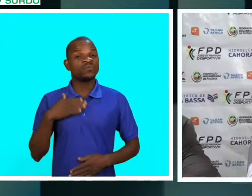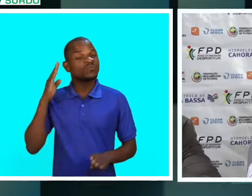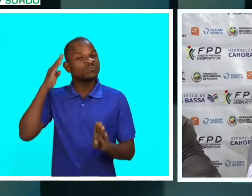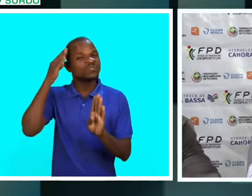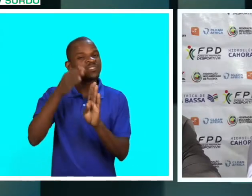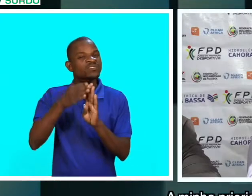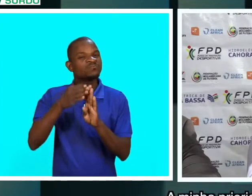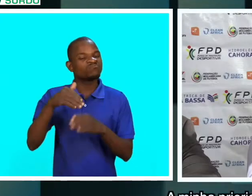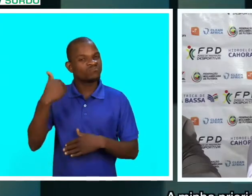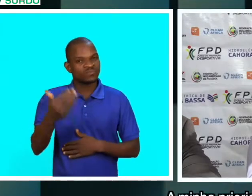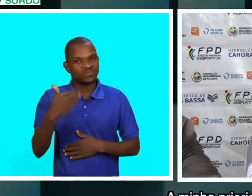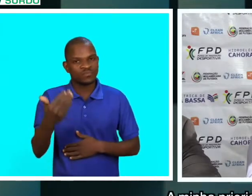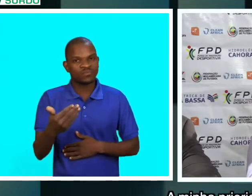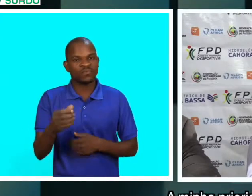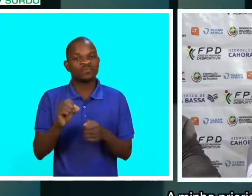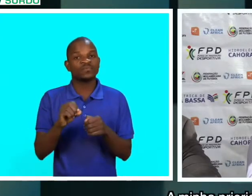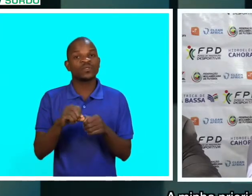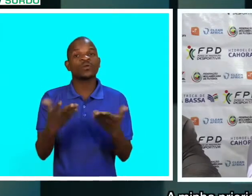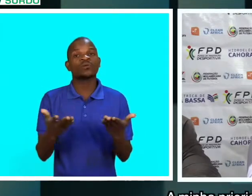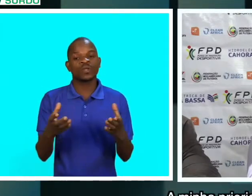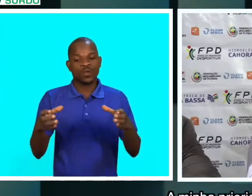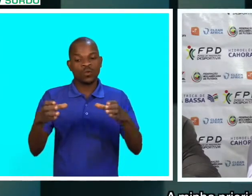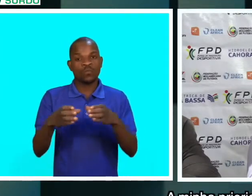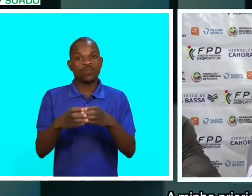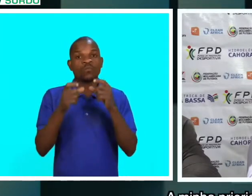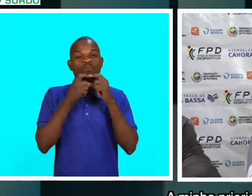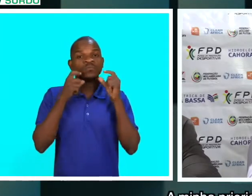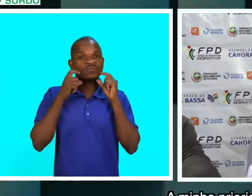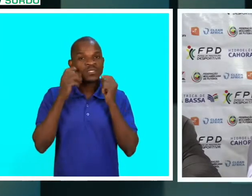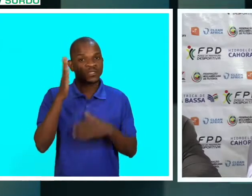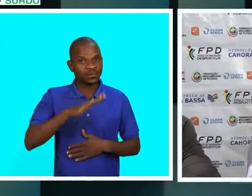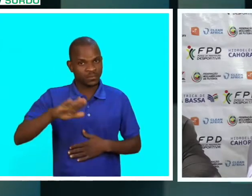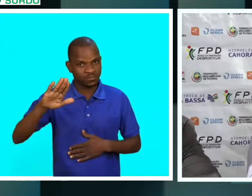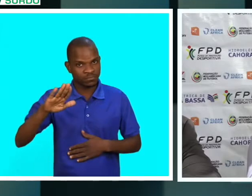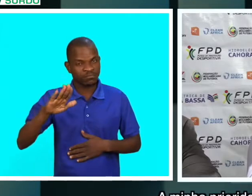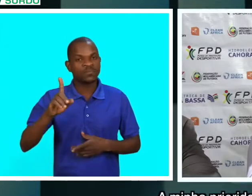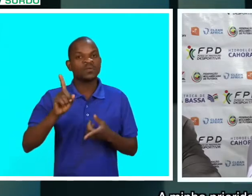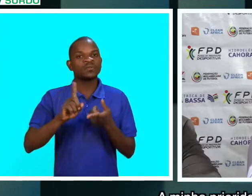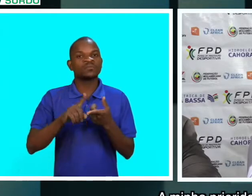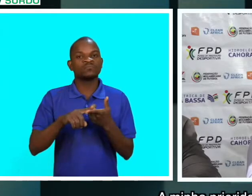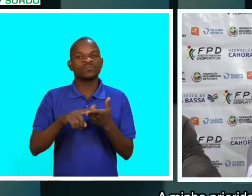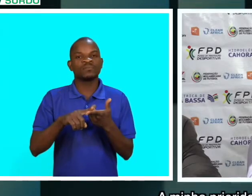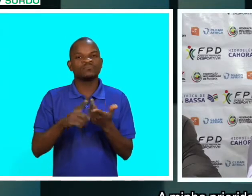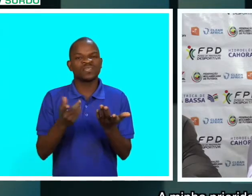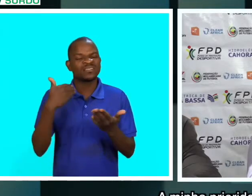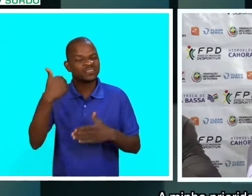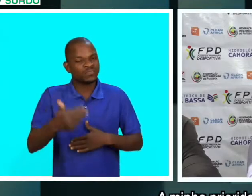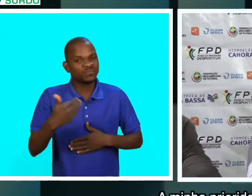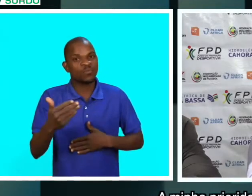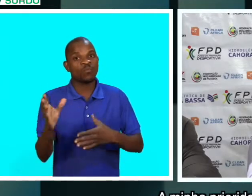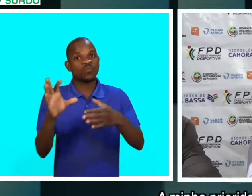A minha prioridade sempre foi a construção moçambicana, a minha prioridade foi sempre ficar